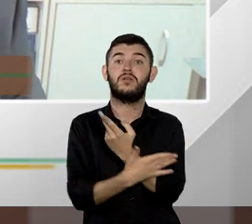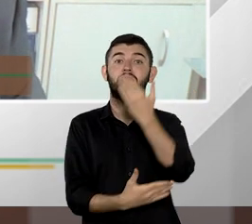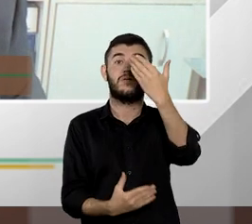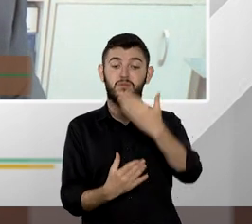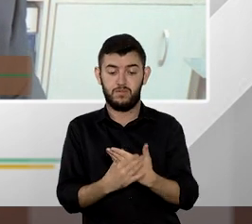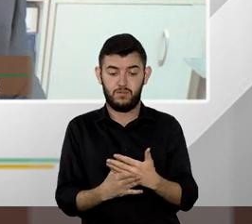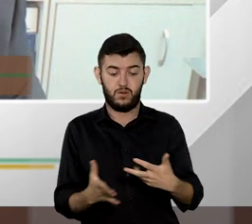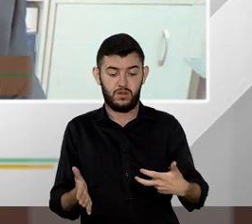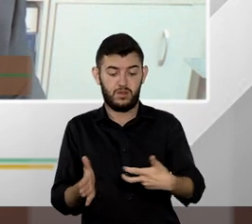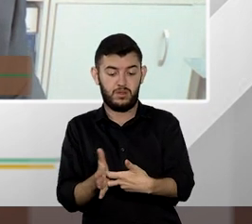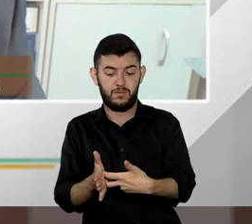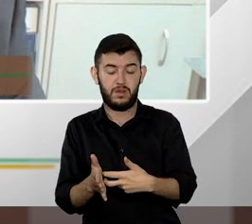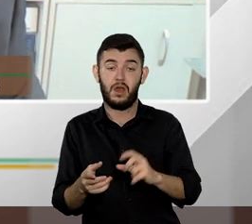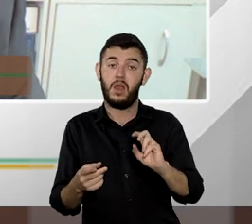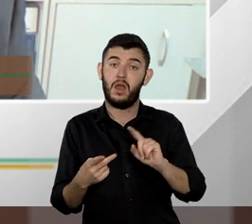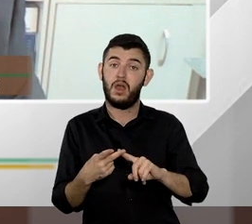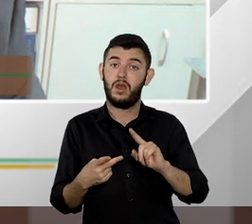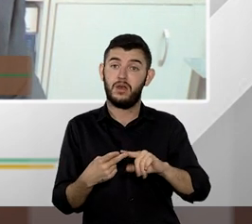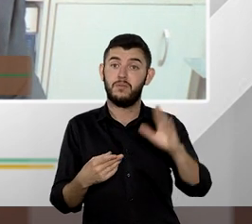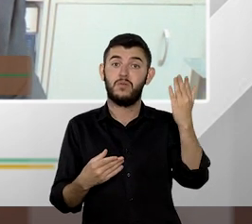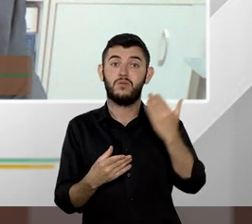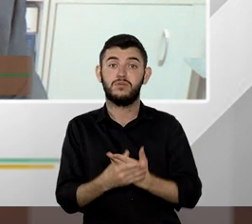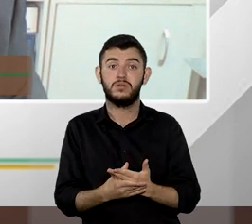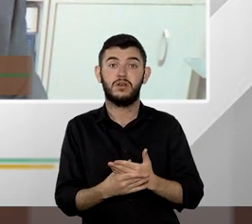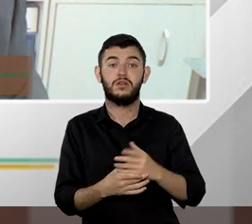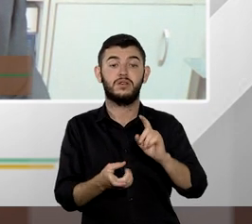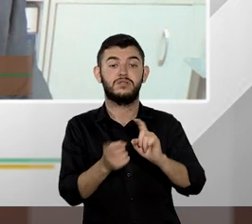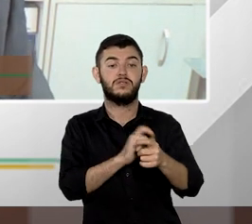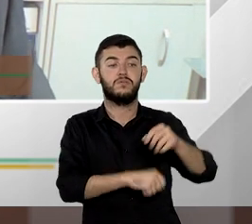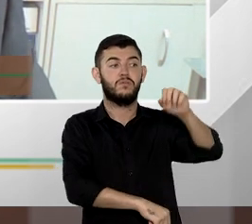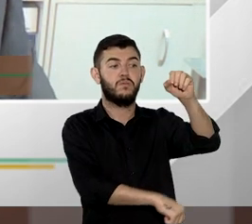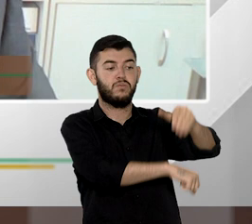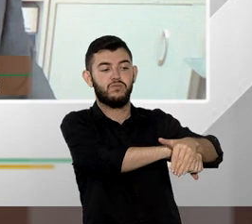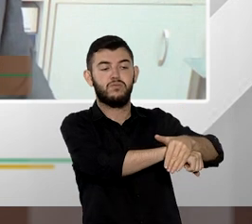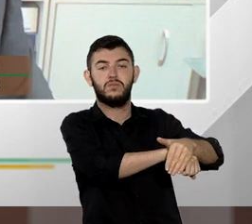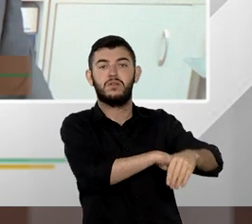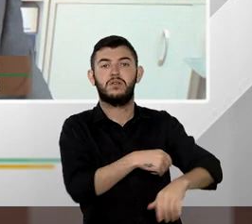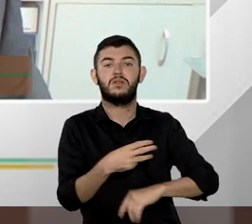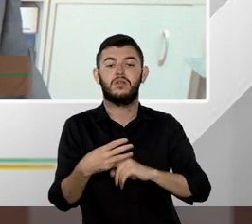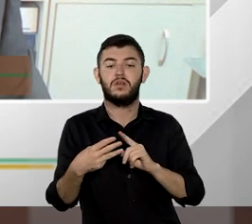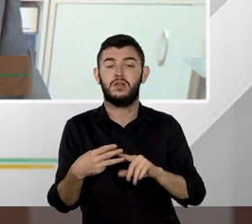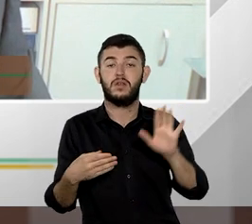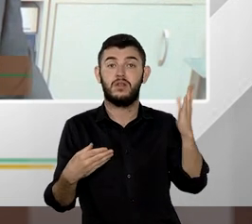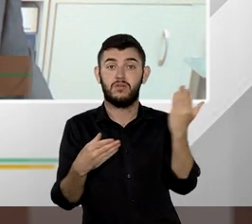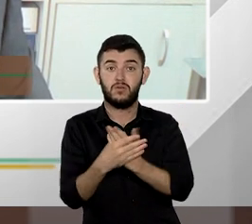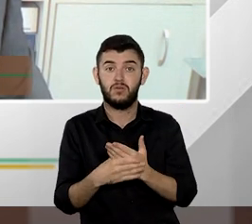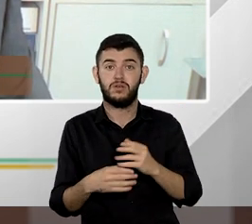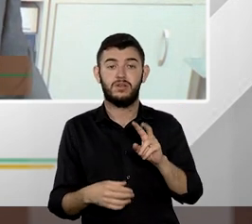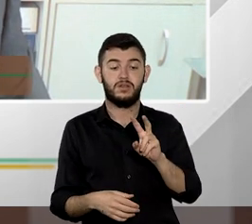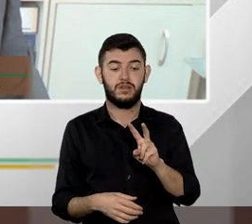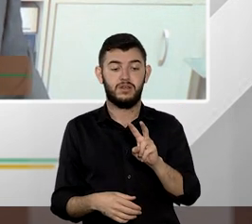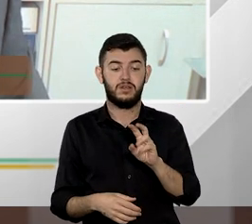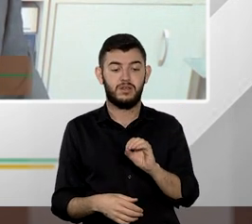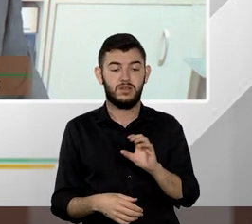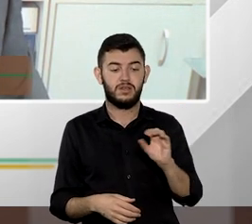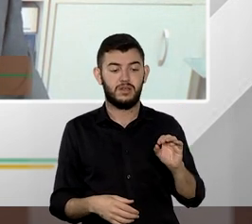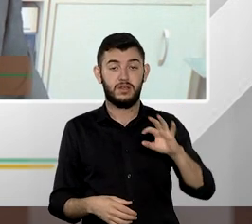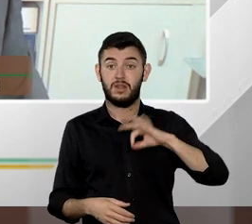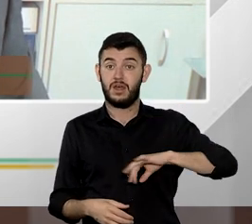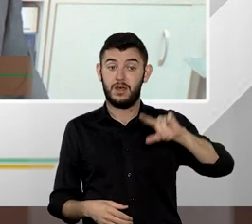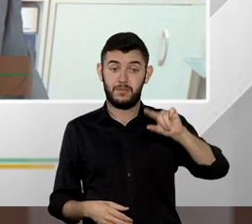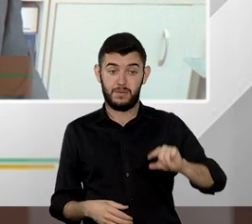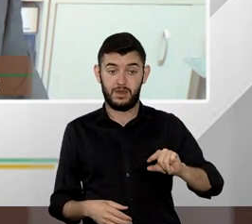nas ações de improbidade administrativa nas ações acima de 500 salários mínimos mas o que é importante